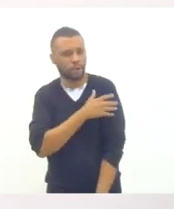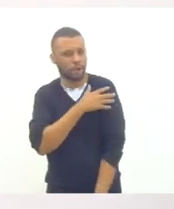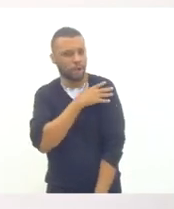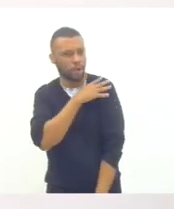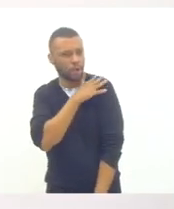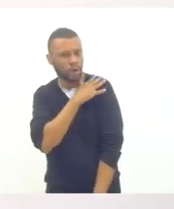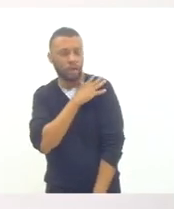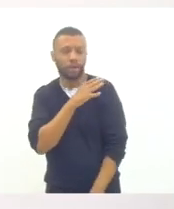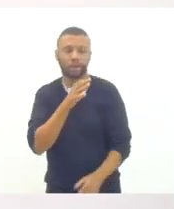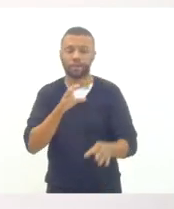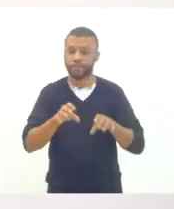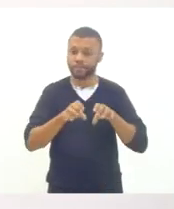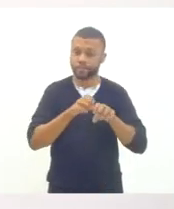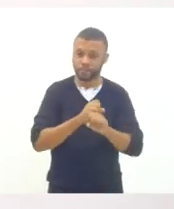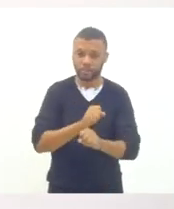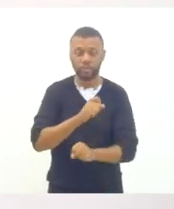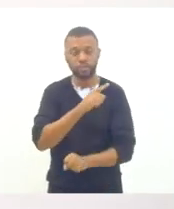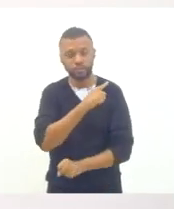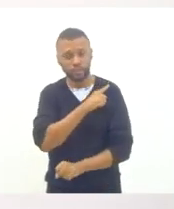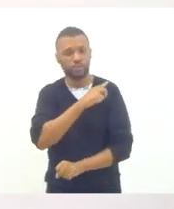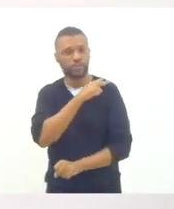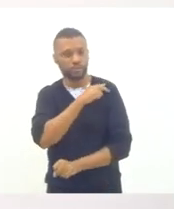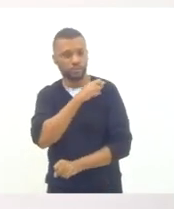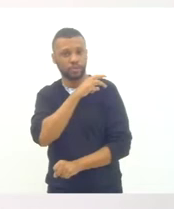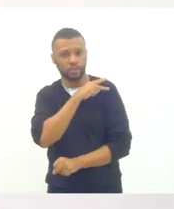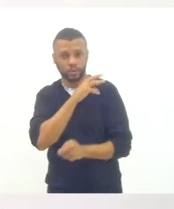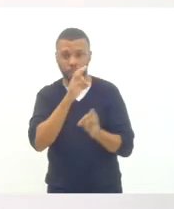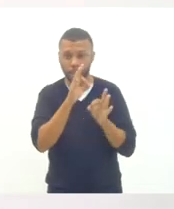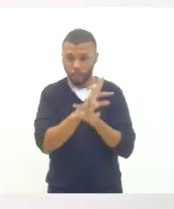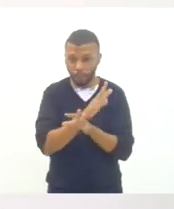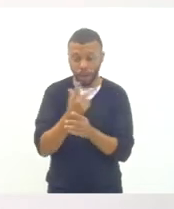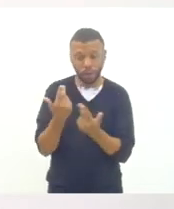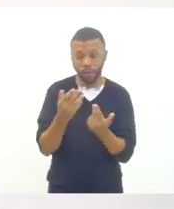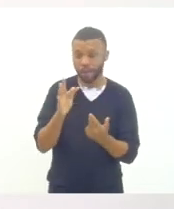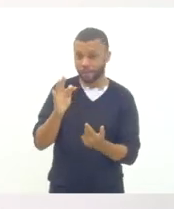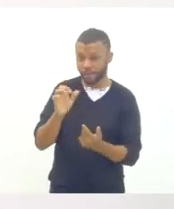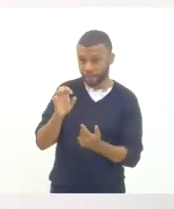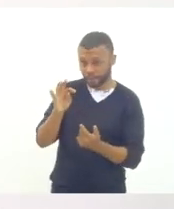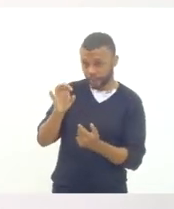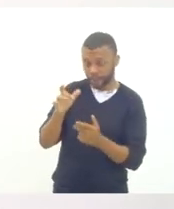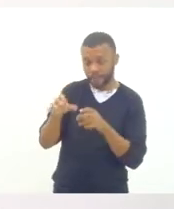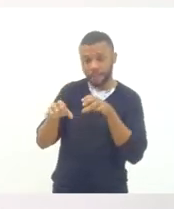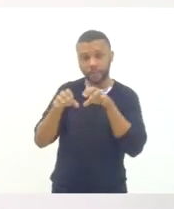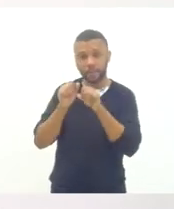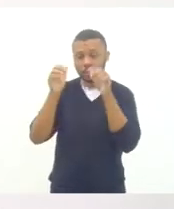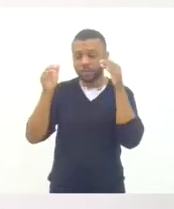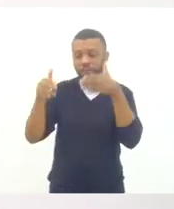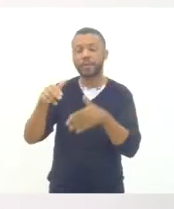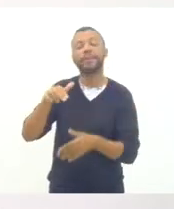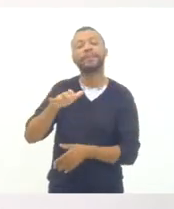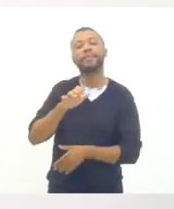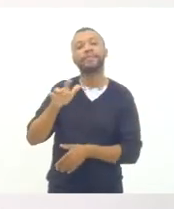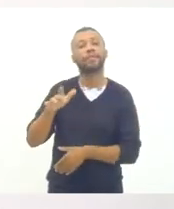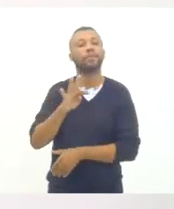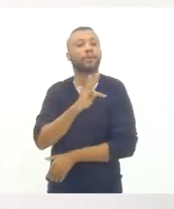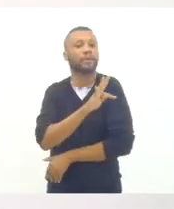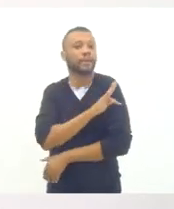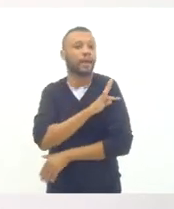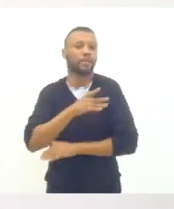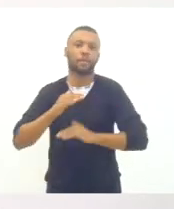da conclusão do ensino médio, no caso da FAETEC, da formação de nível técnico profissional. Então, gente reitera aqui essa